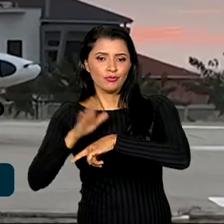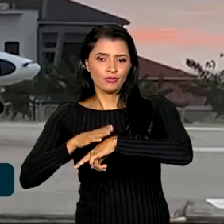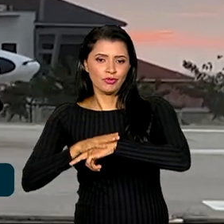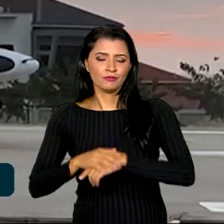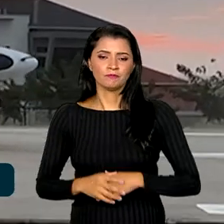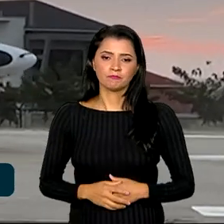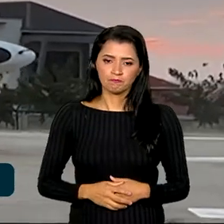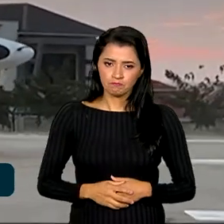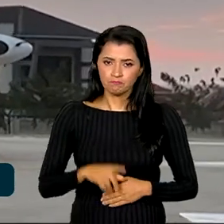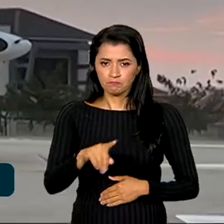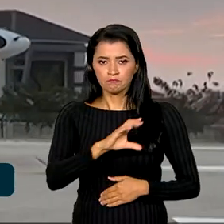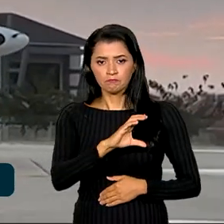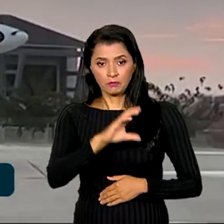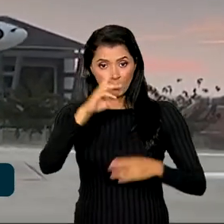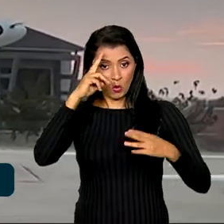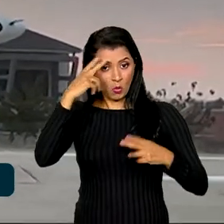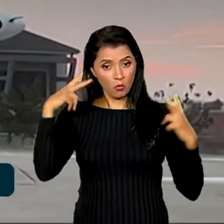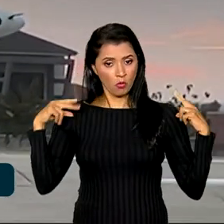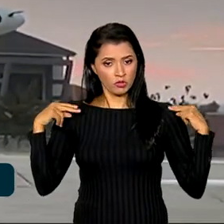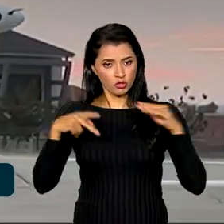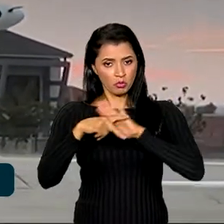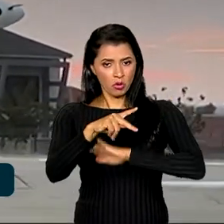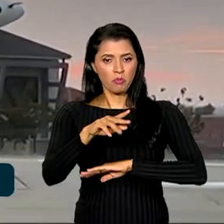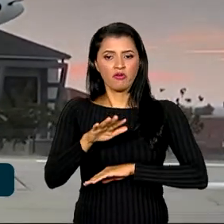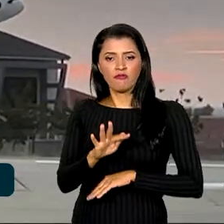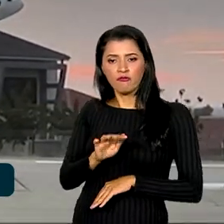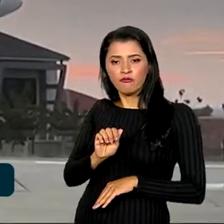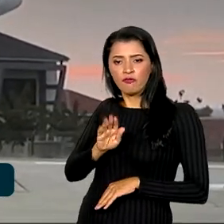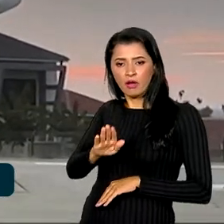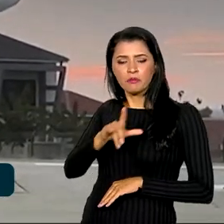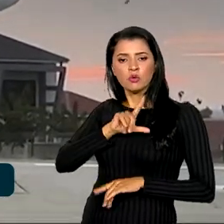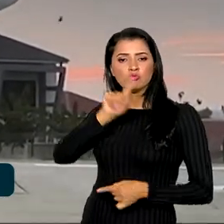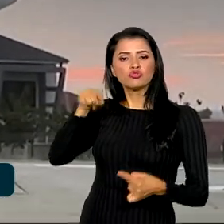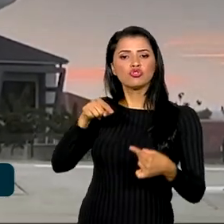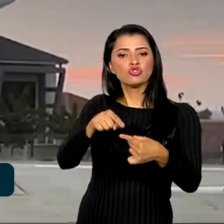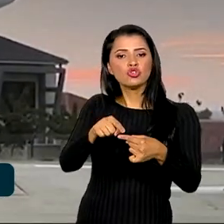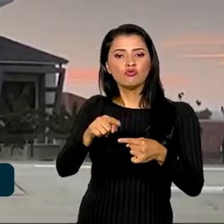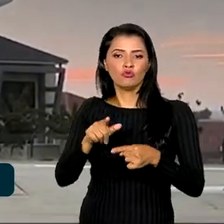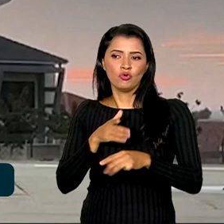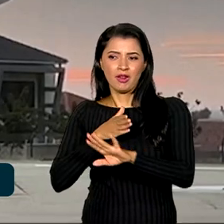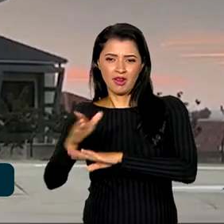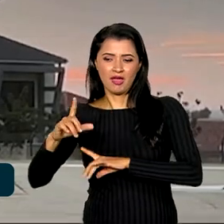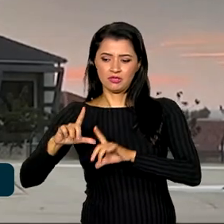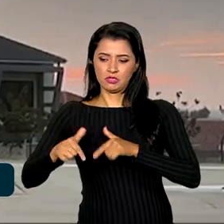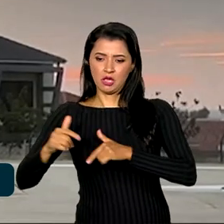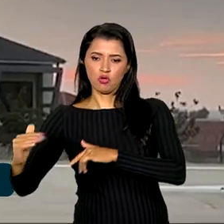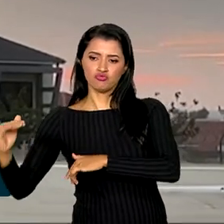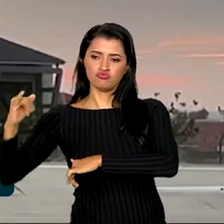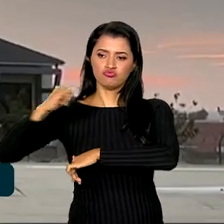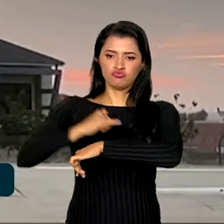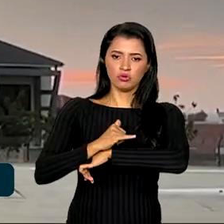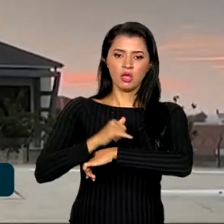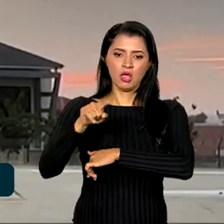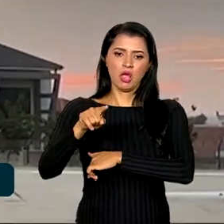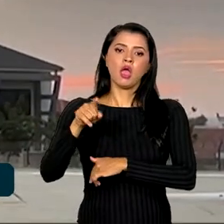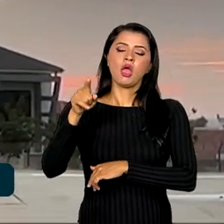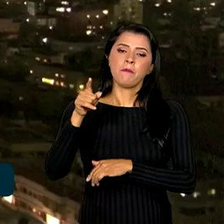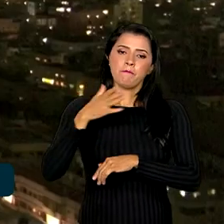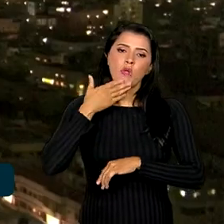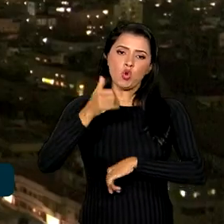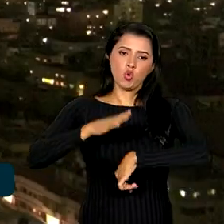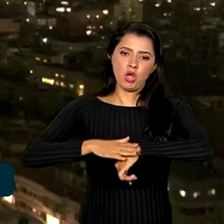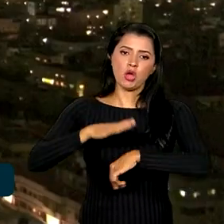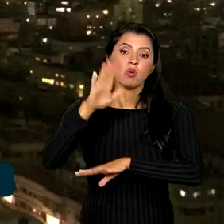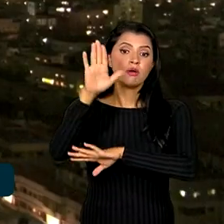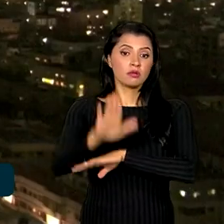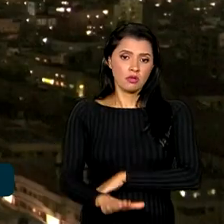De acordo com o comandante da FAB, a intenção é que as decolagens de Israel para cá saiam de preferência na parte da tarde,